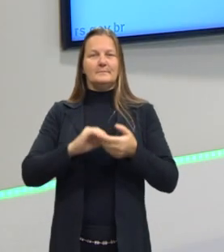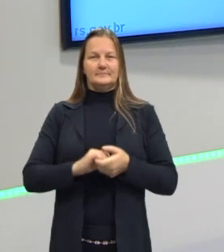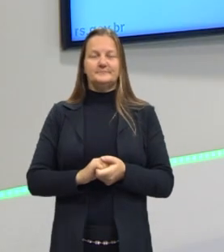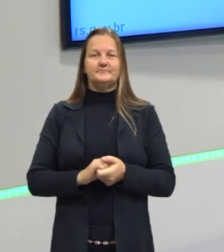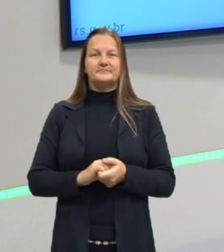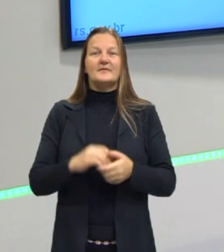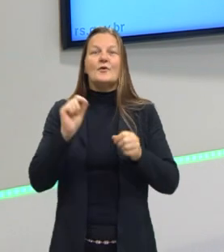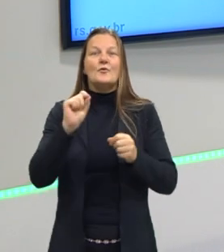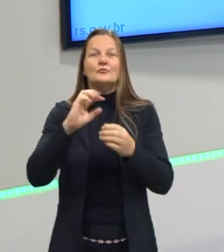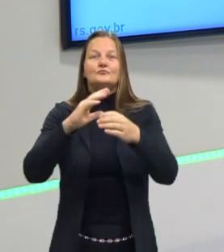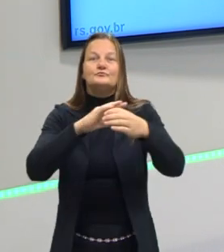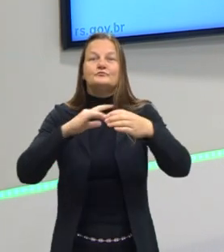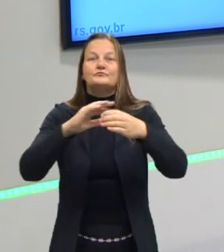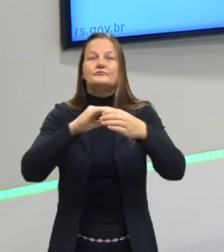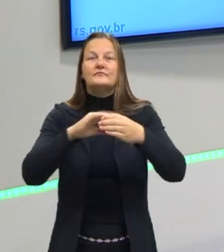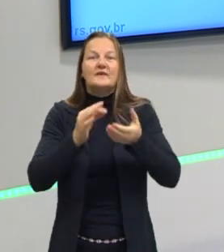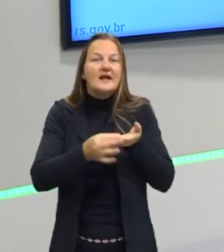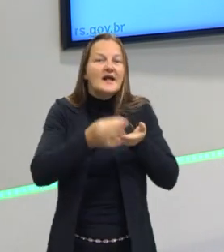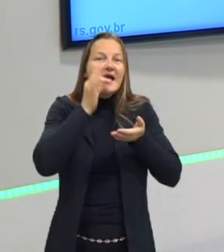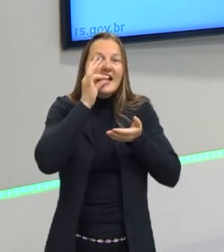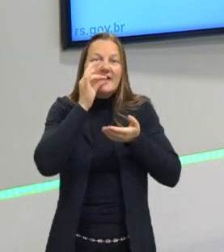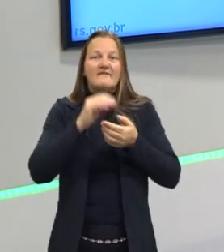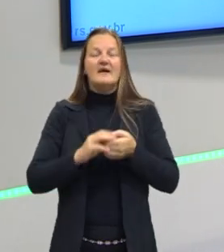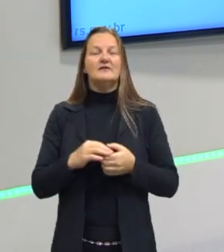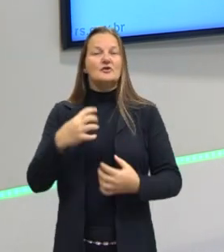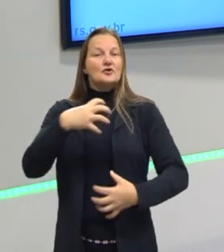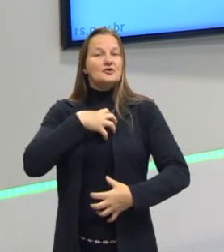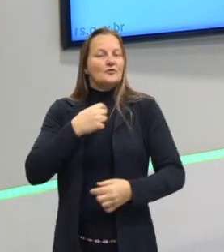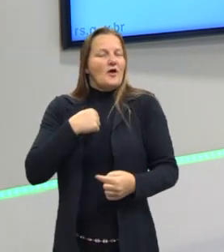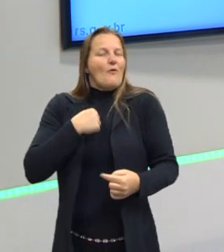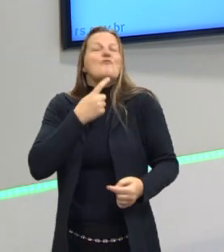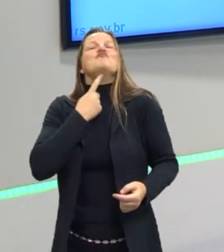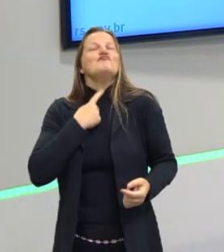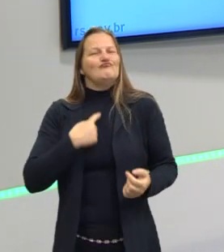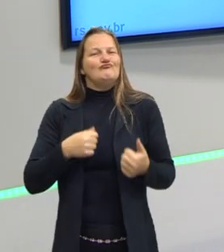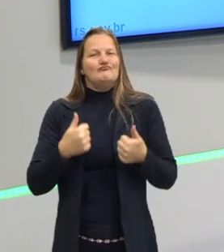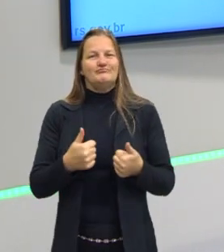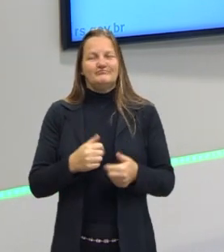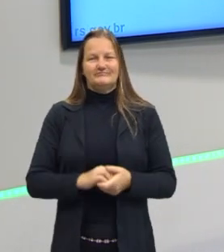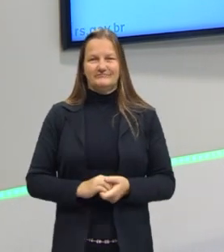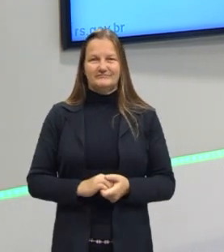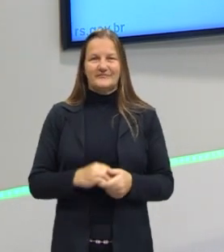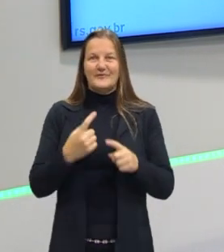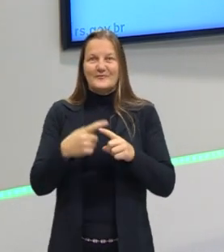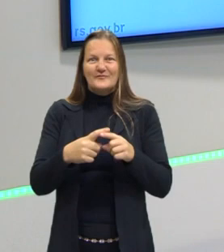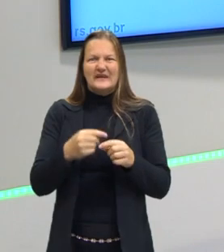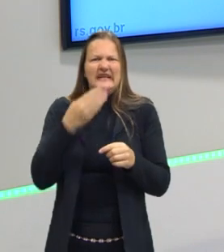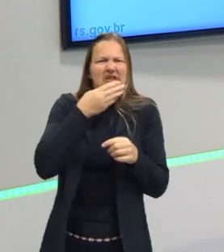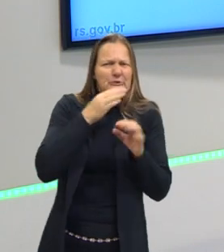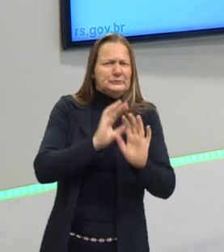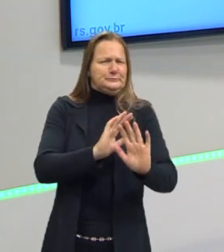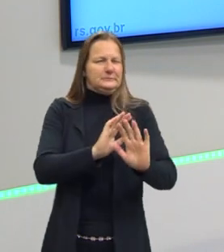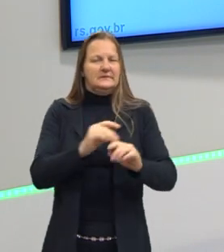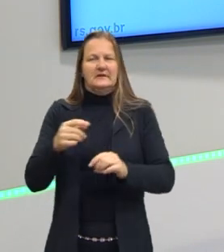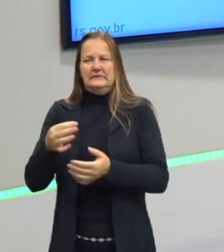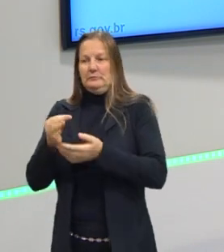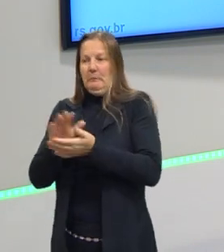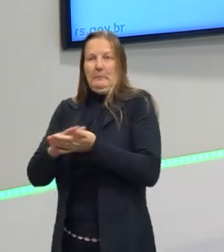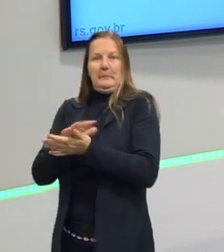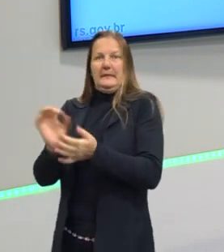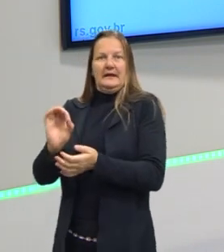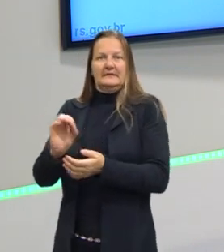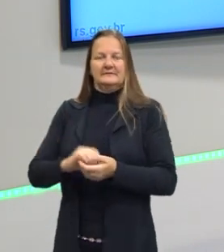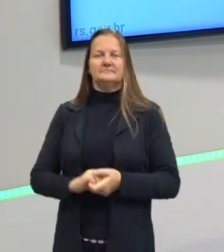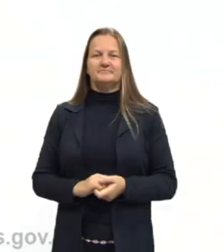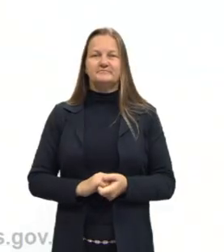eu vou ter uma solução, um café do jeitinho que eu gosto, né? Não tão doce e nem tão azedo.